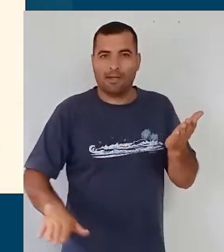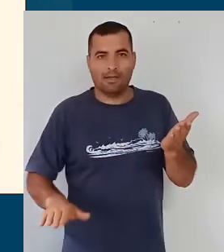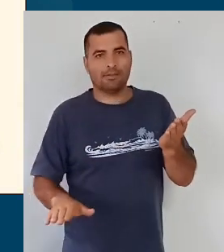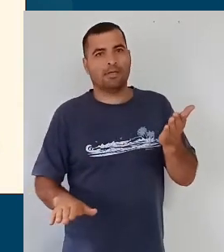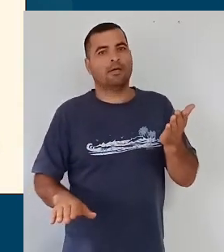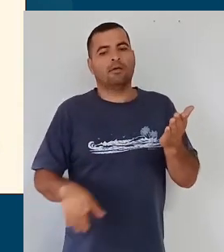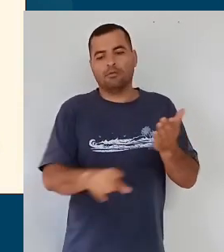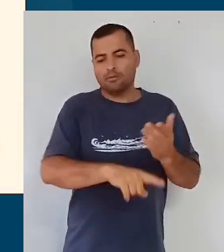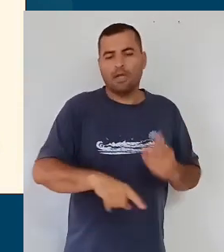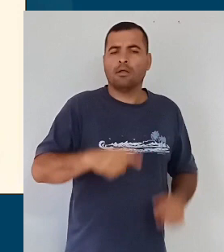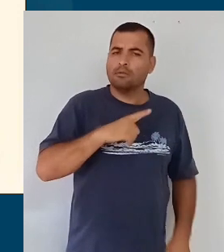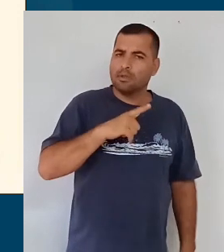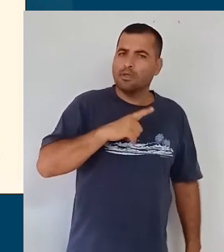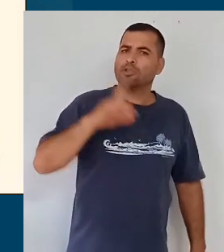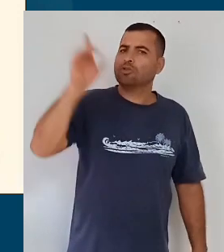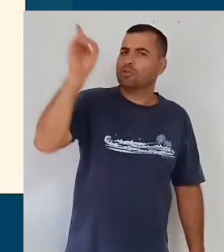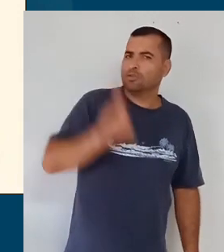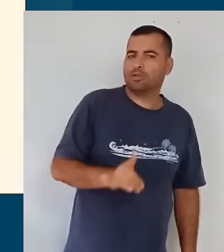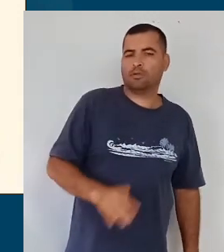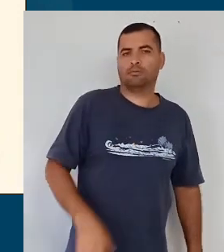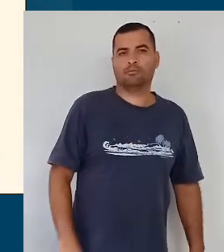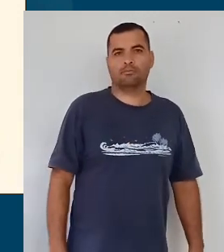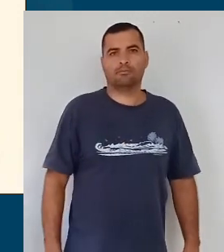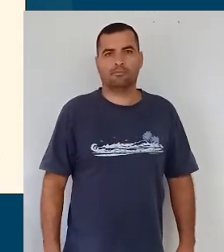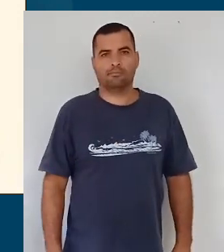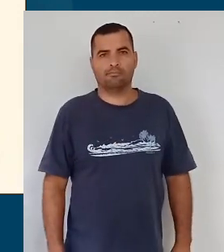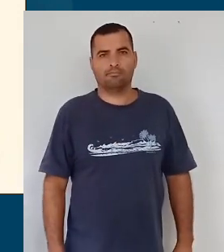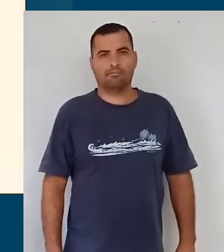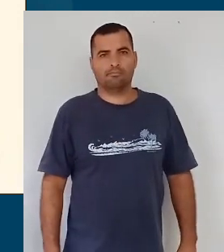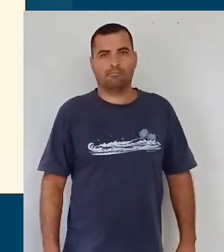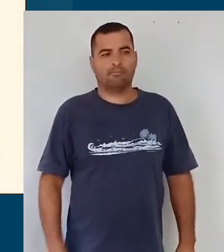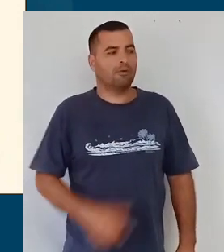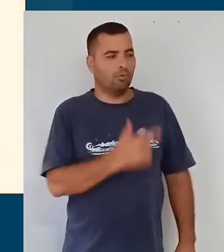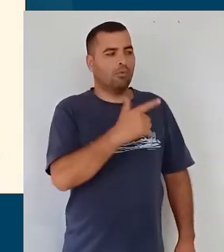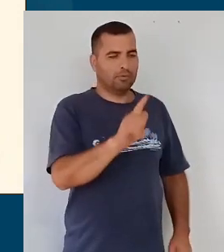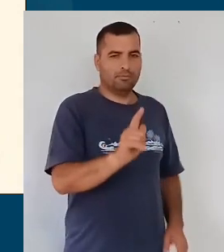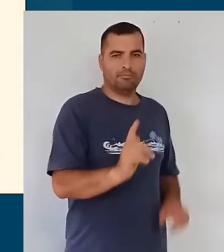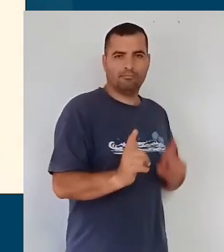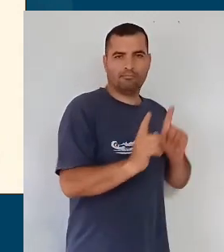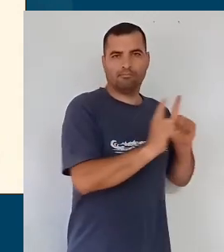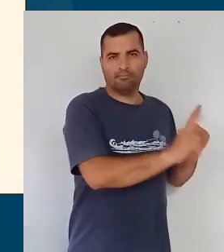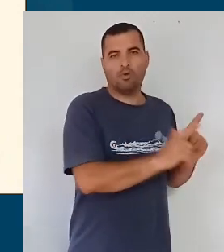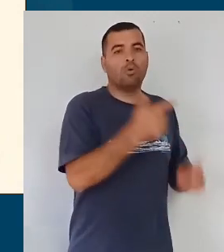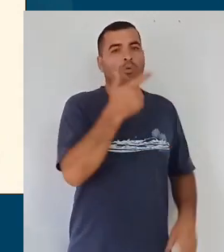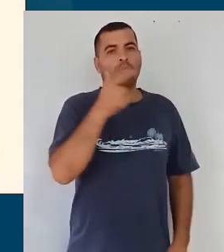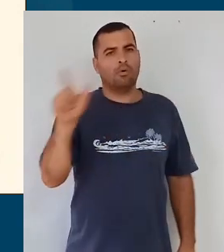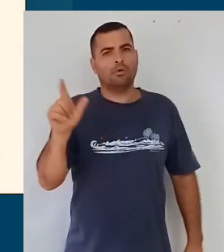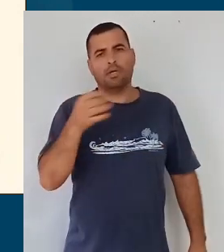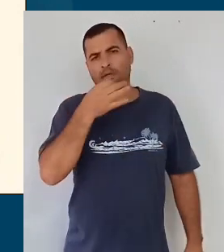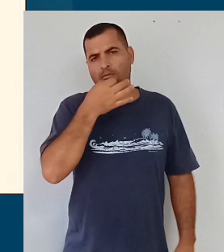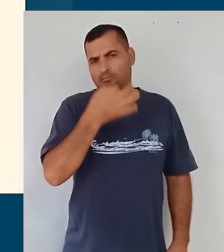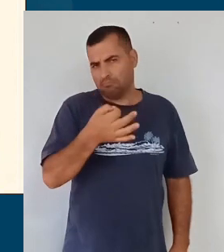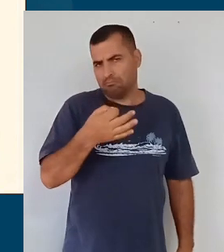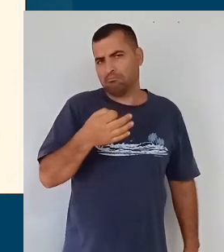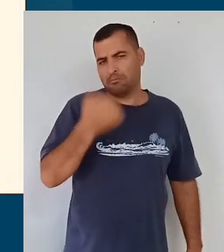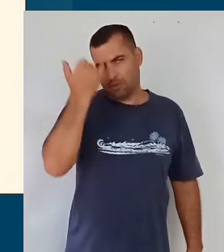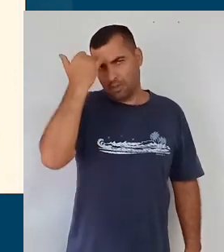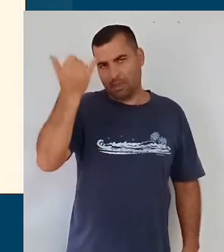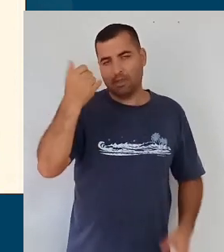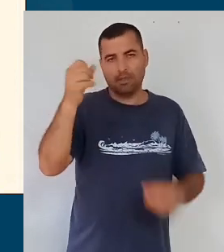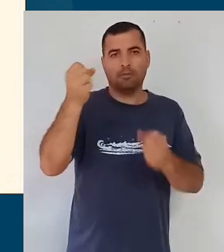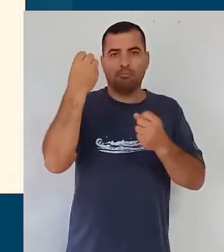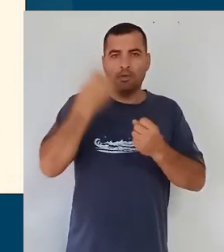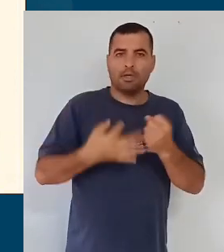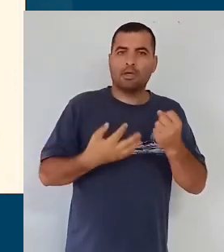como sujeito de direito. Um outro... Pode passar ao próximo? Uma outra concepção que também é muito importante na